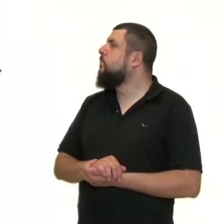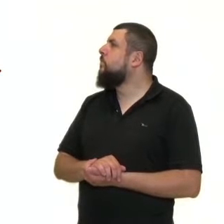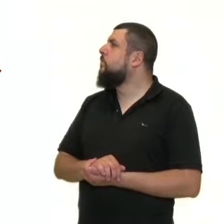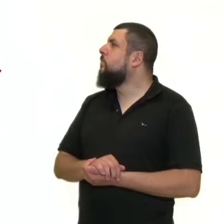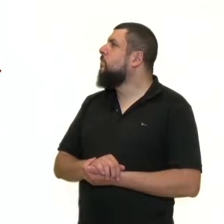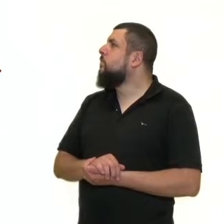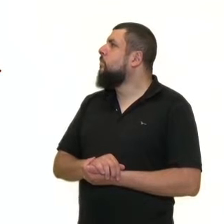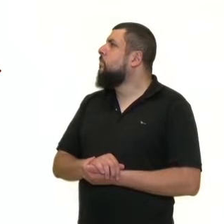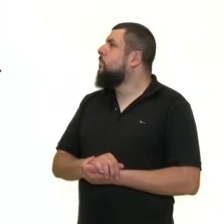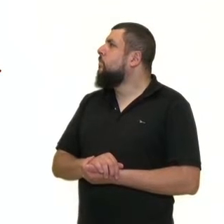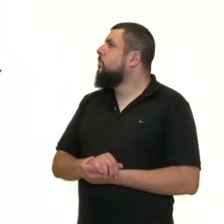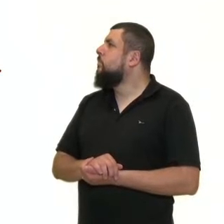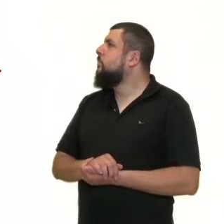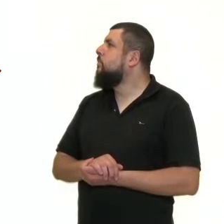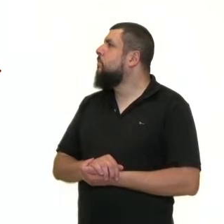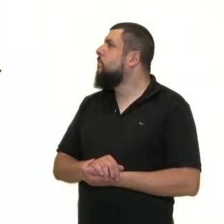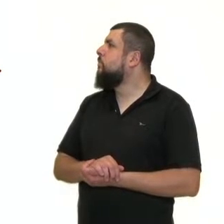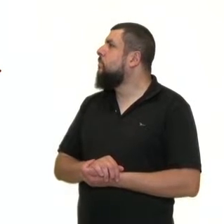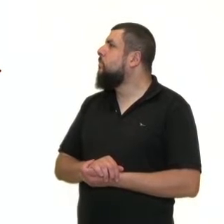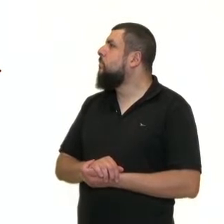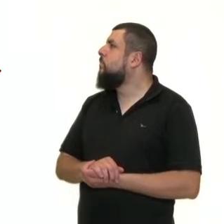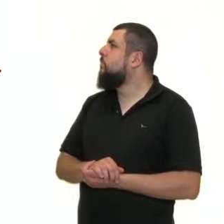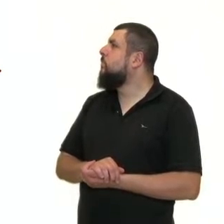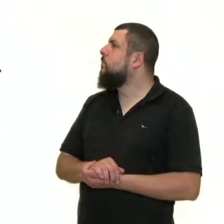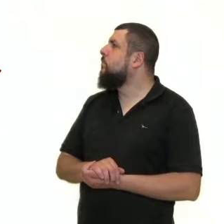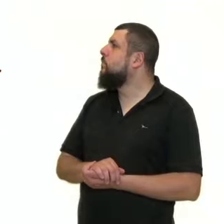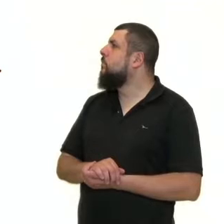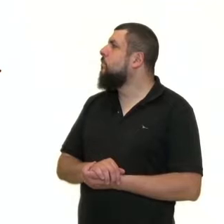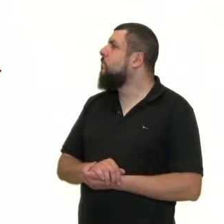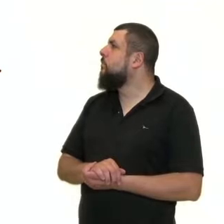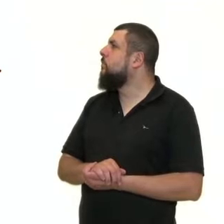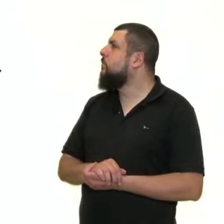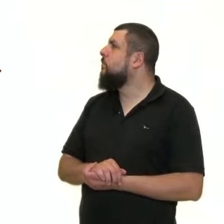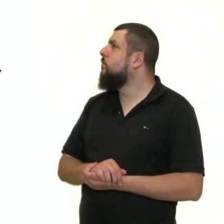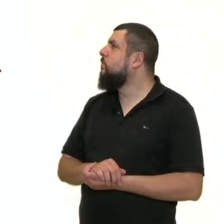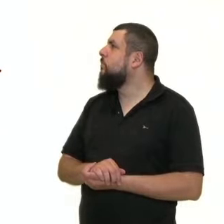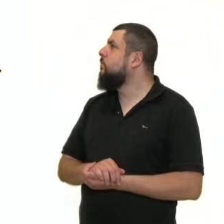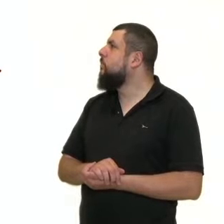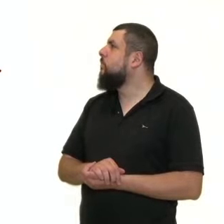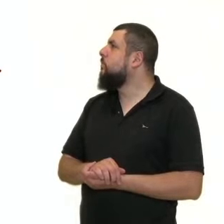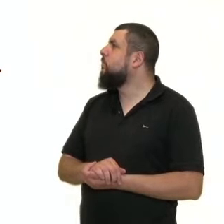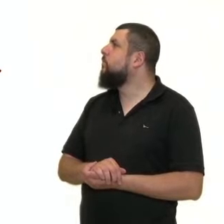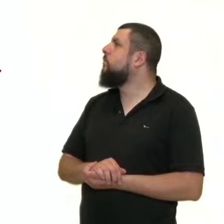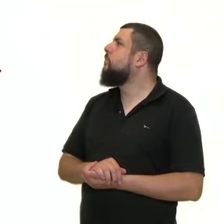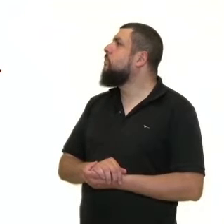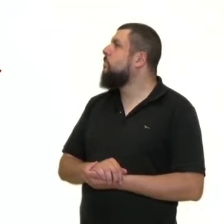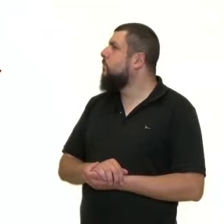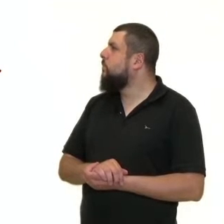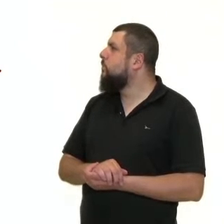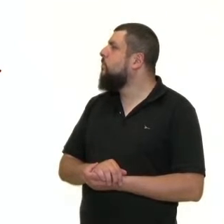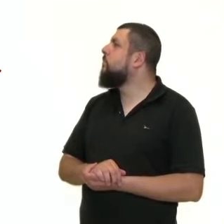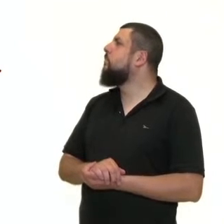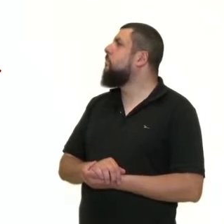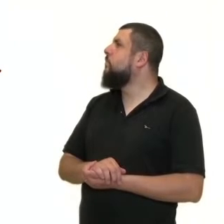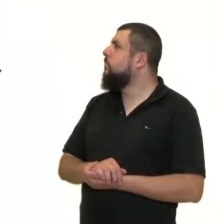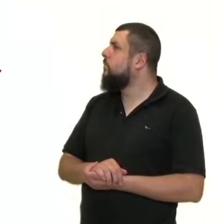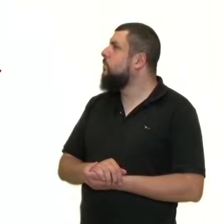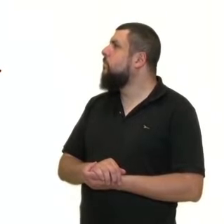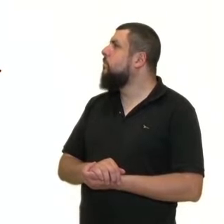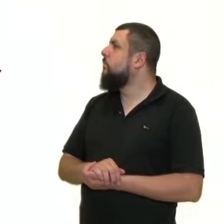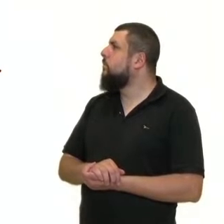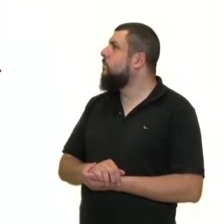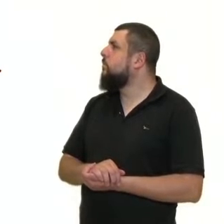que seja dirigida a crianças. Essa normativa gerou reação de publicitários que